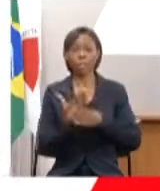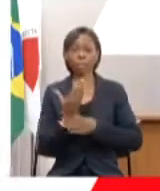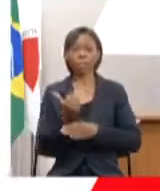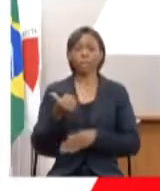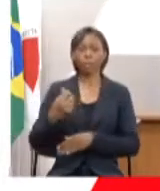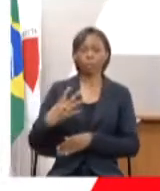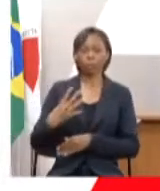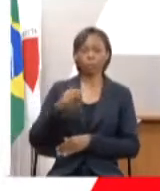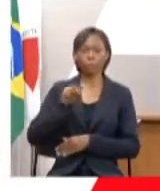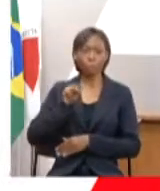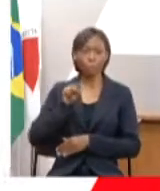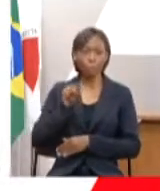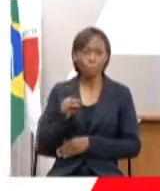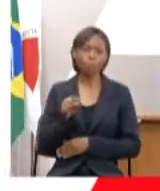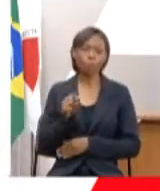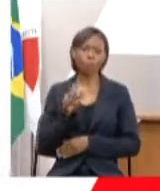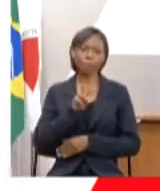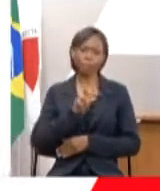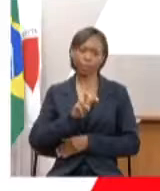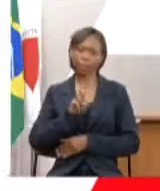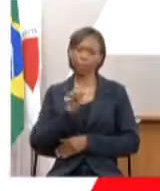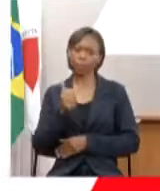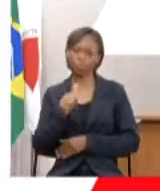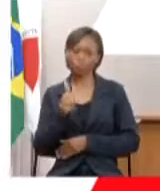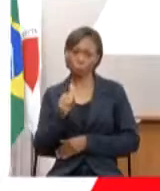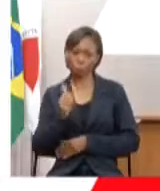empregos diretos.